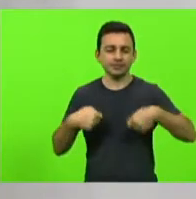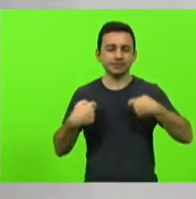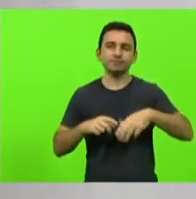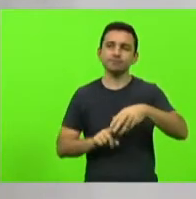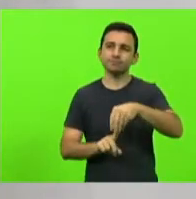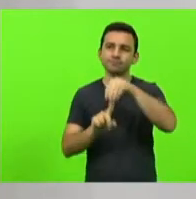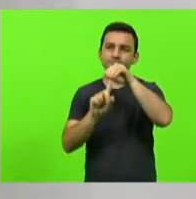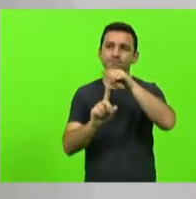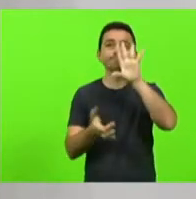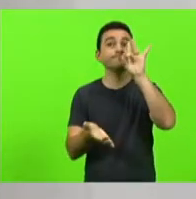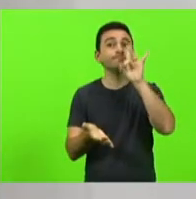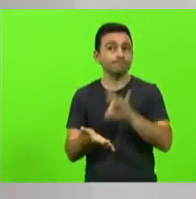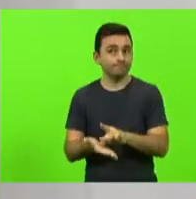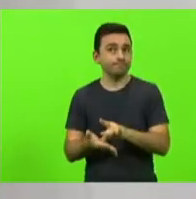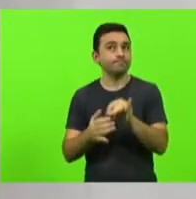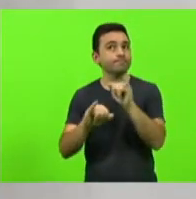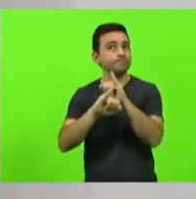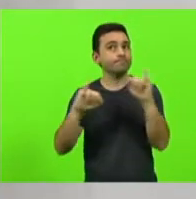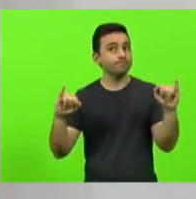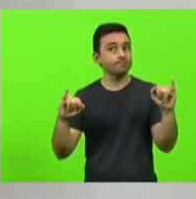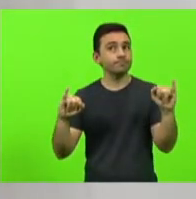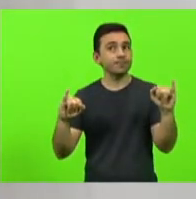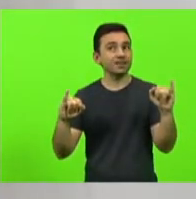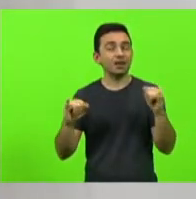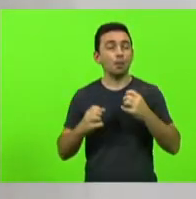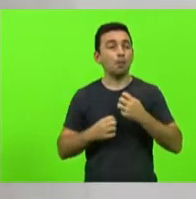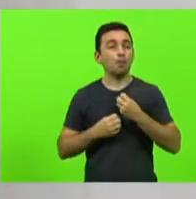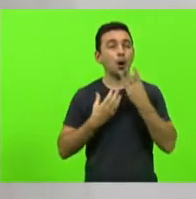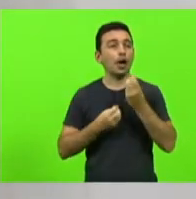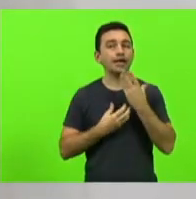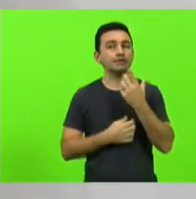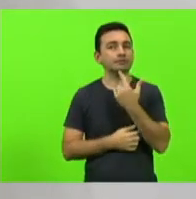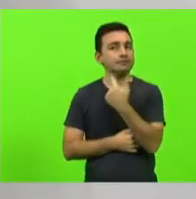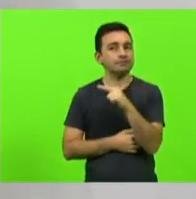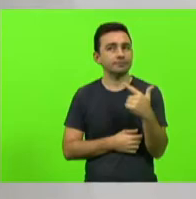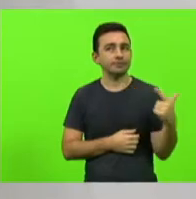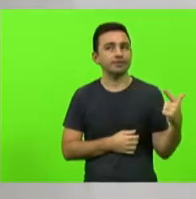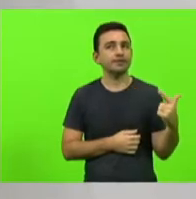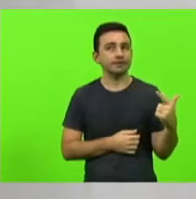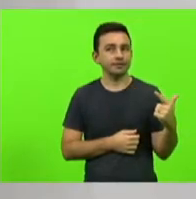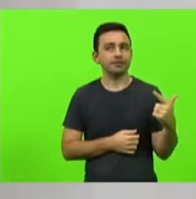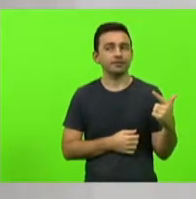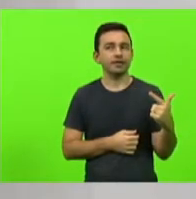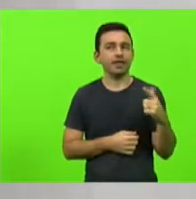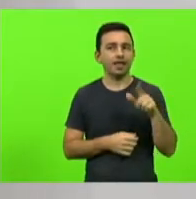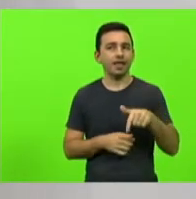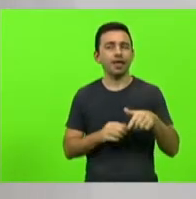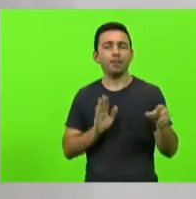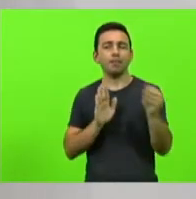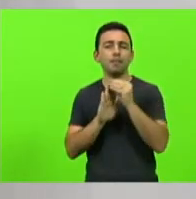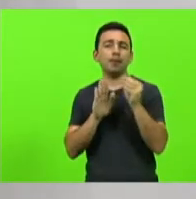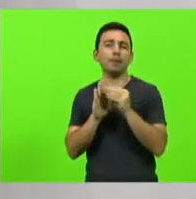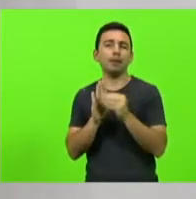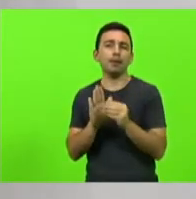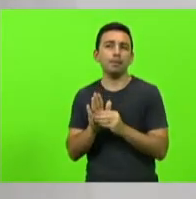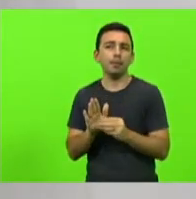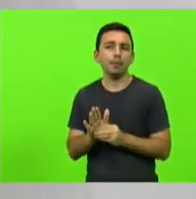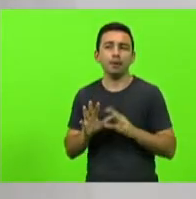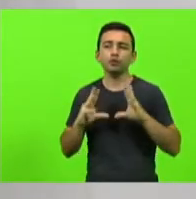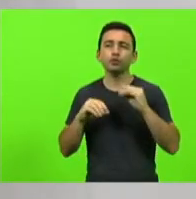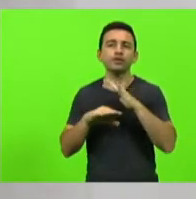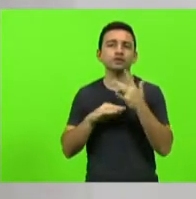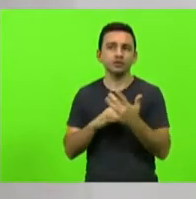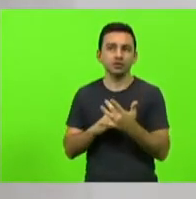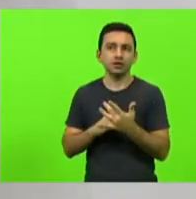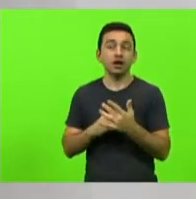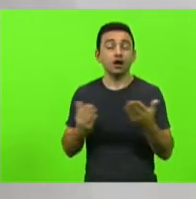realidade que não é tão poética quanto o teor das postagens e publicidades O Dia Internacional